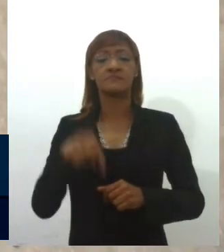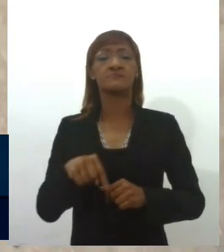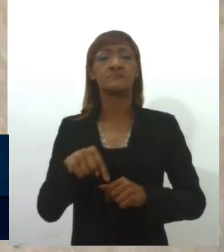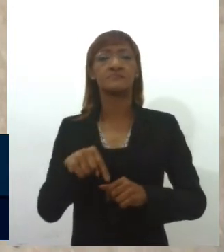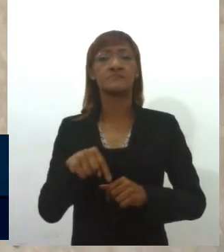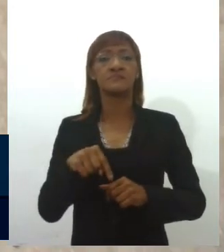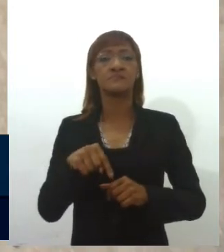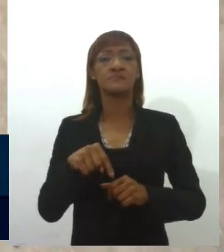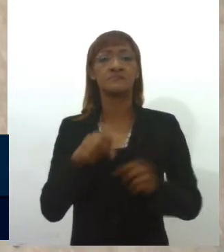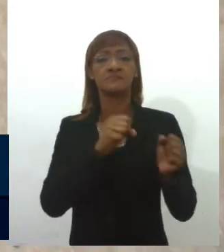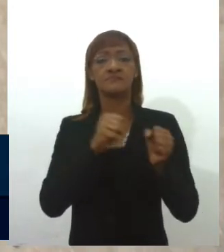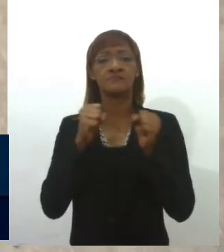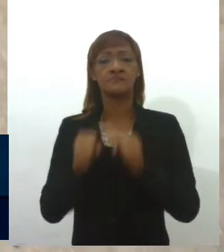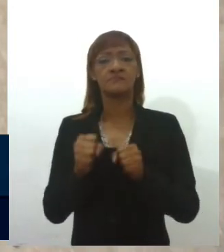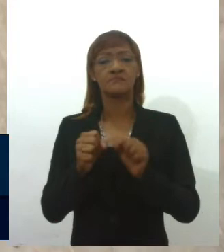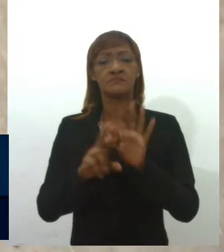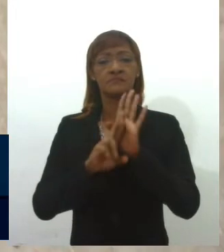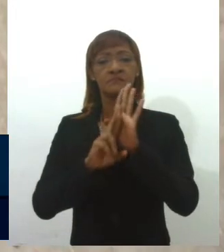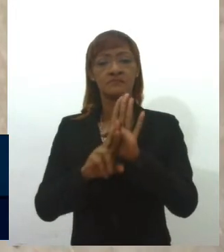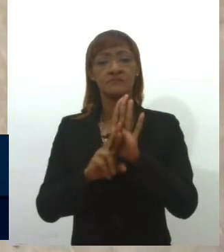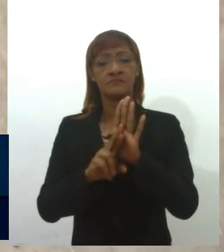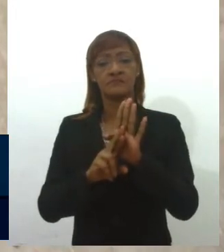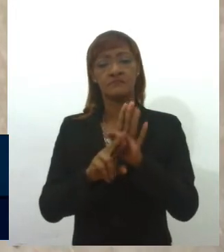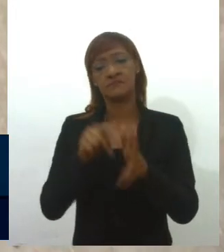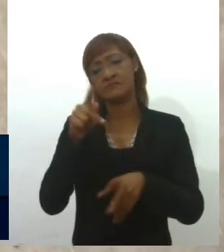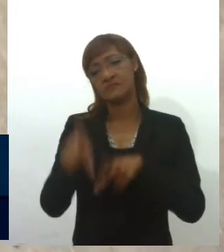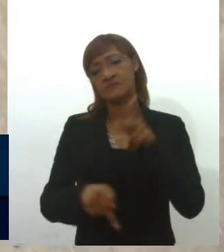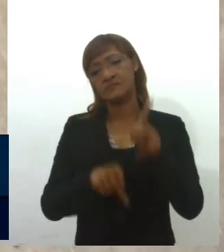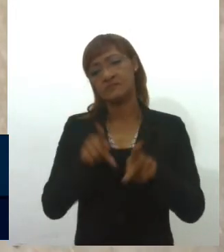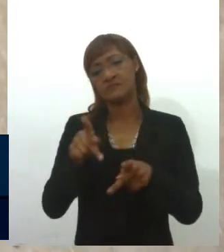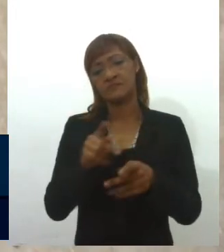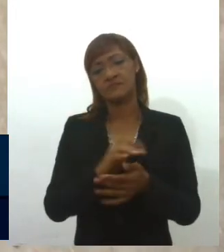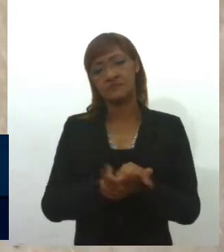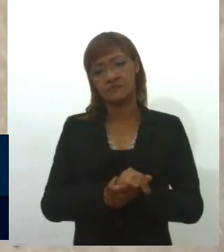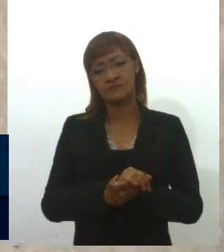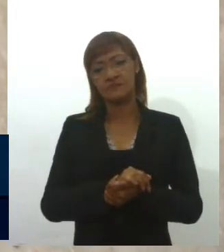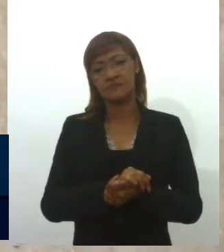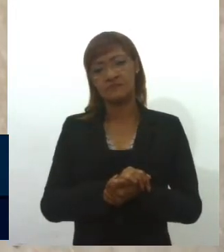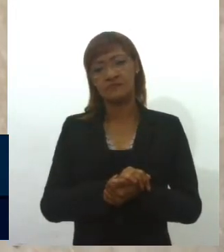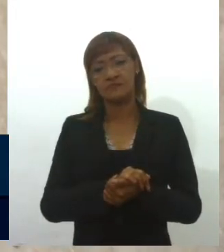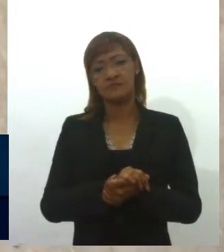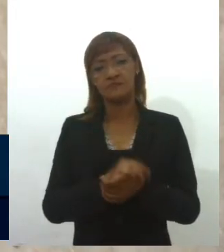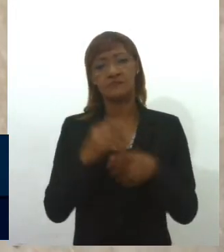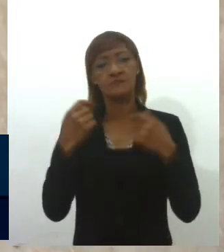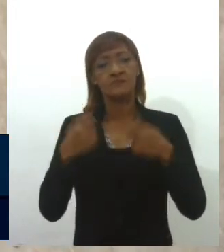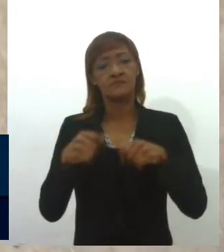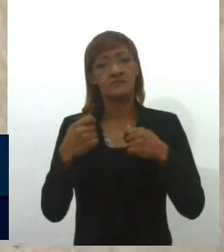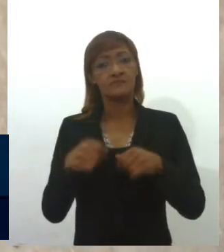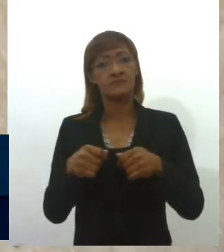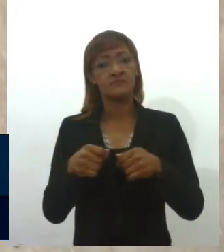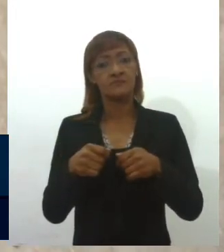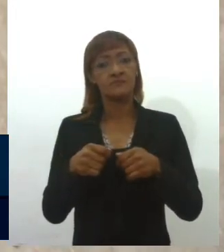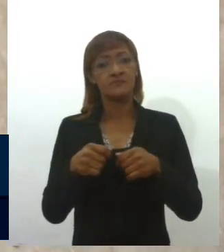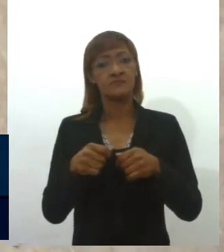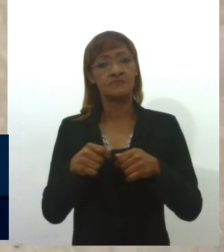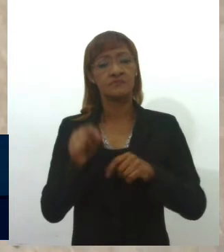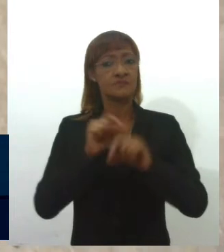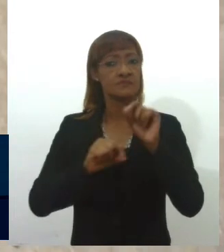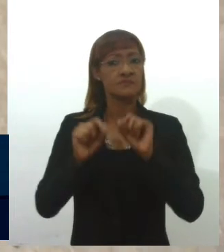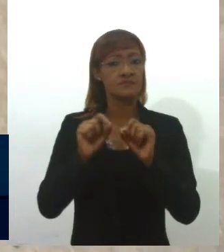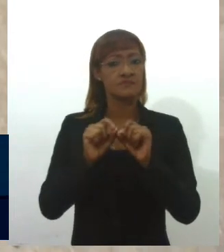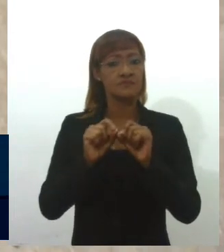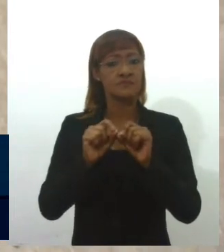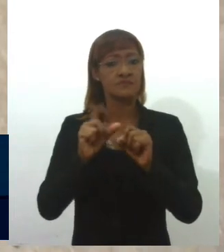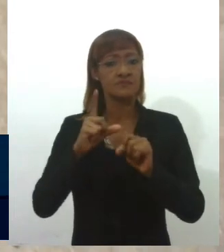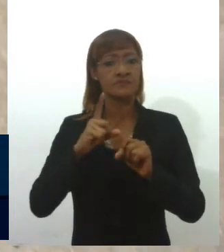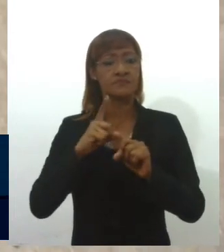a população. E nós temos a obrigação de ter atitudes que não signifiquem tão